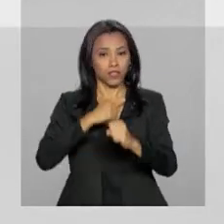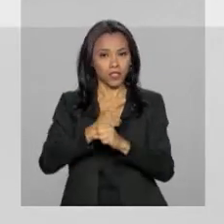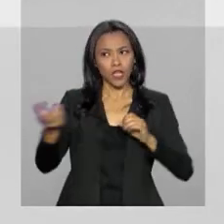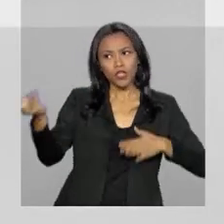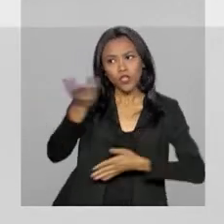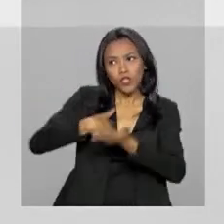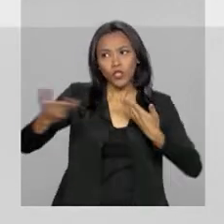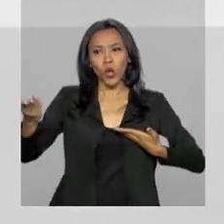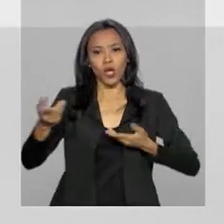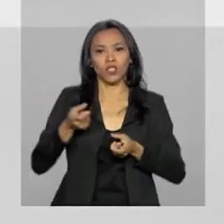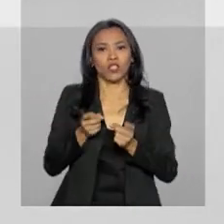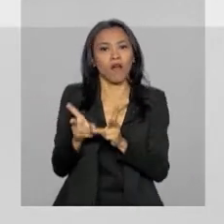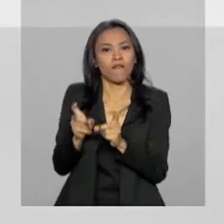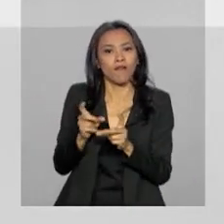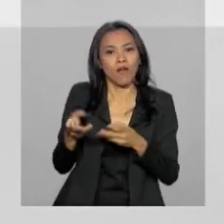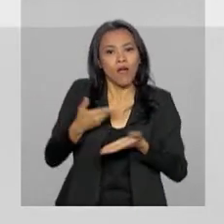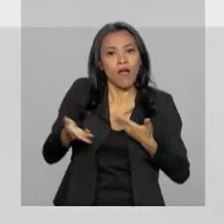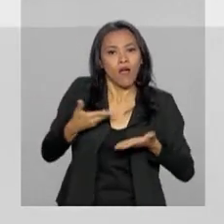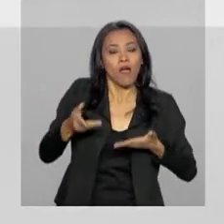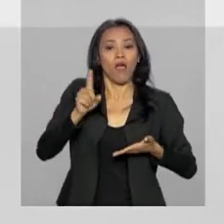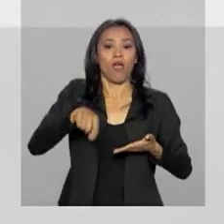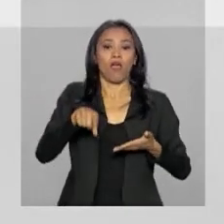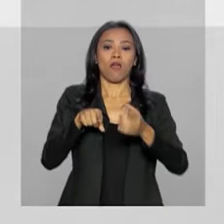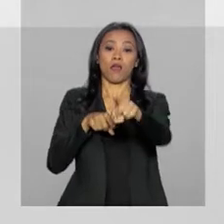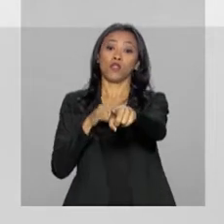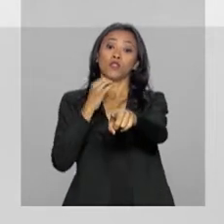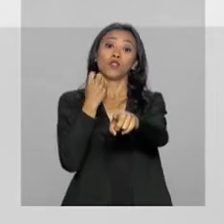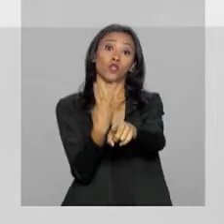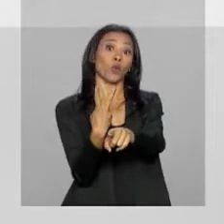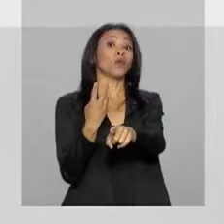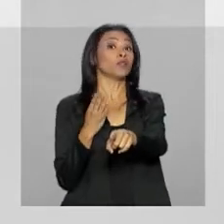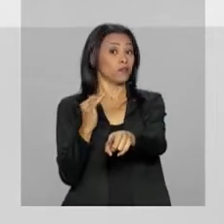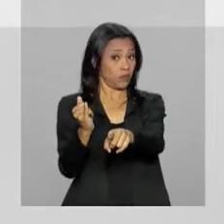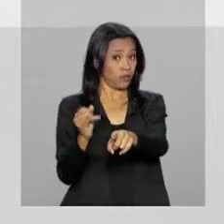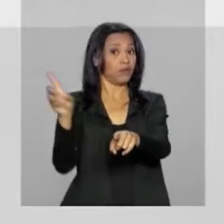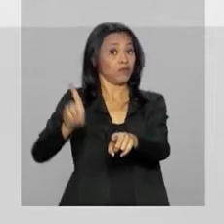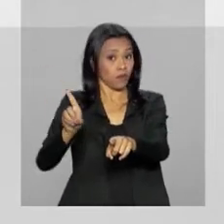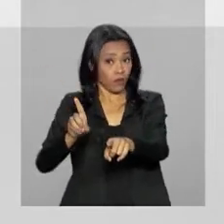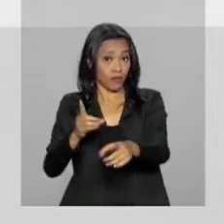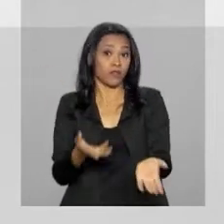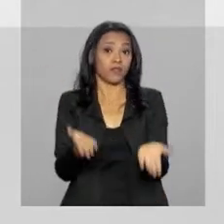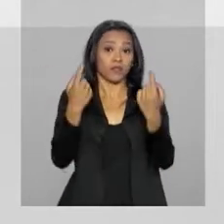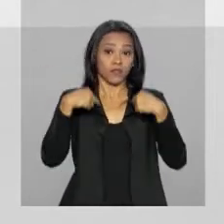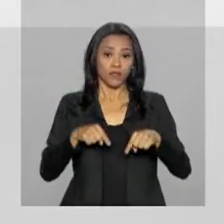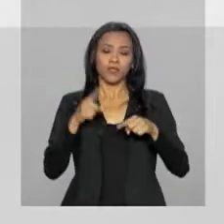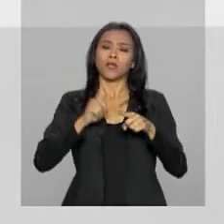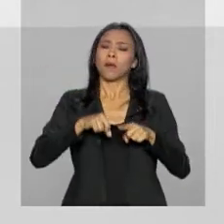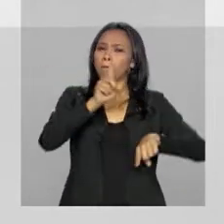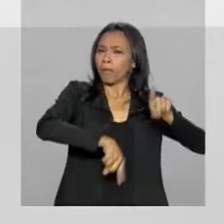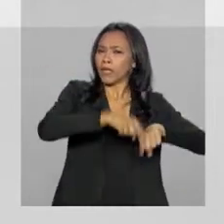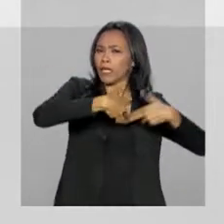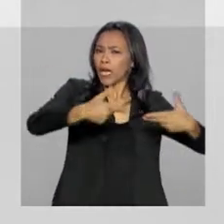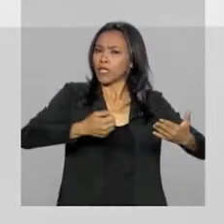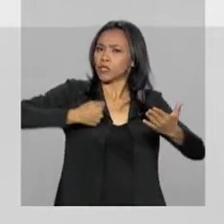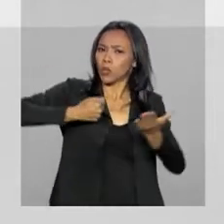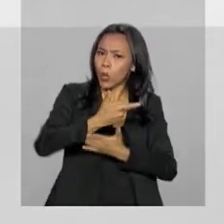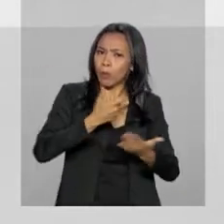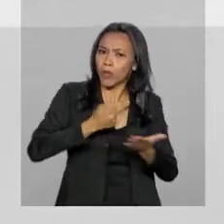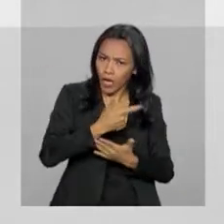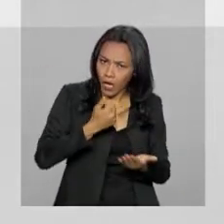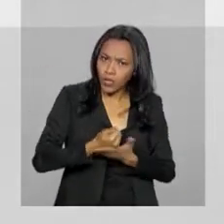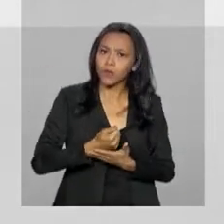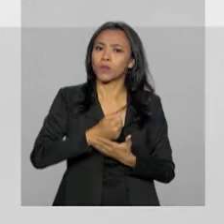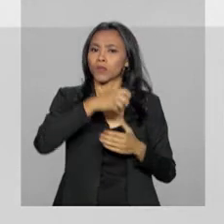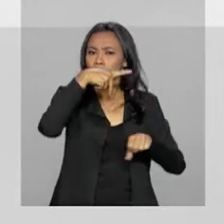comerciais entre os dois países são de cerca de 2 bilhões de dólares. Entre os produtos comprados do Paraguai pelo